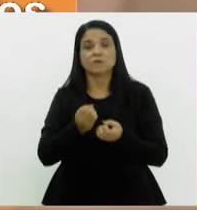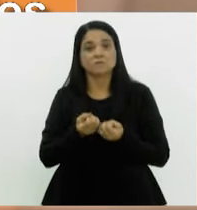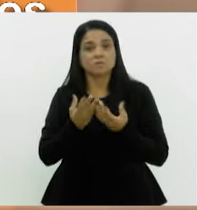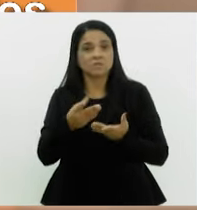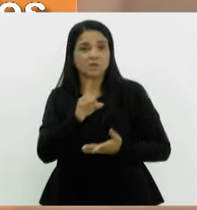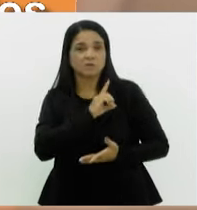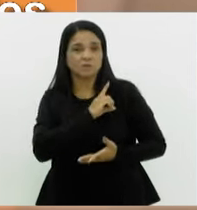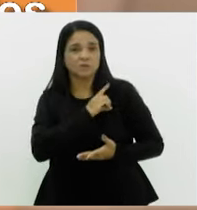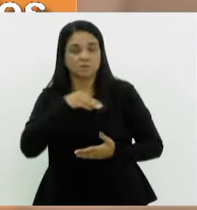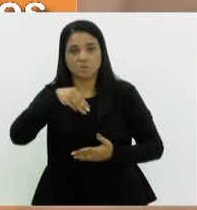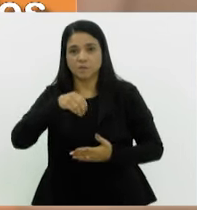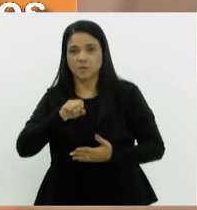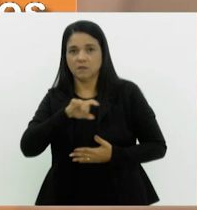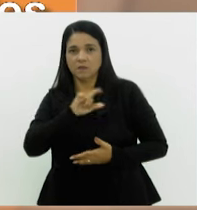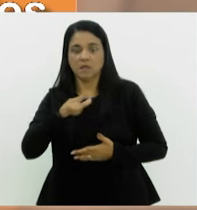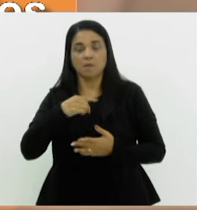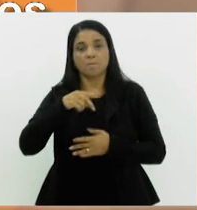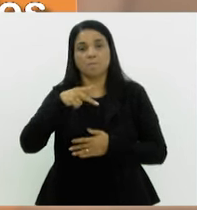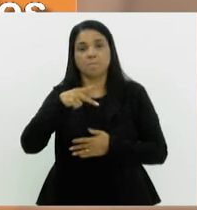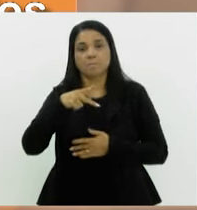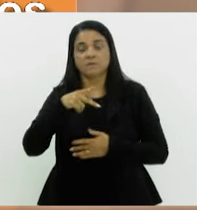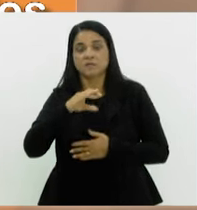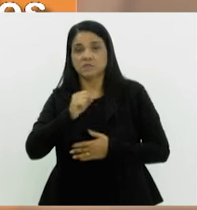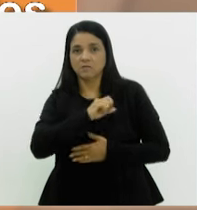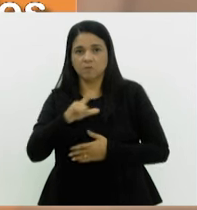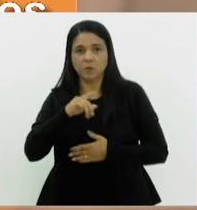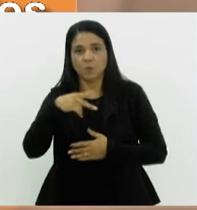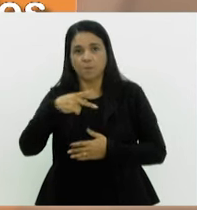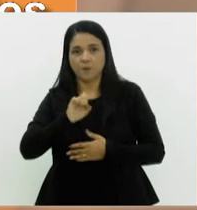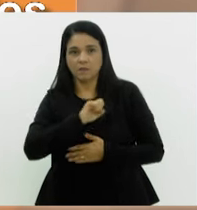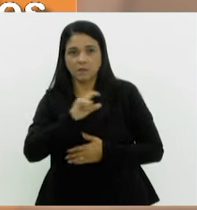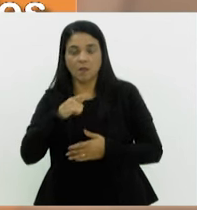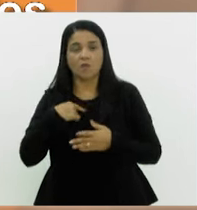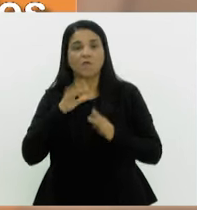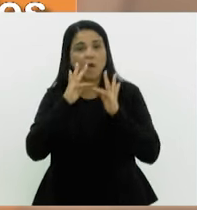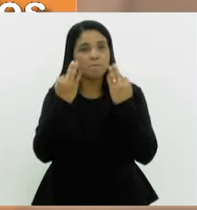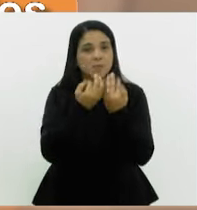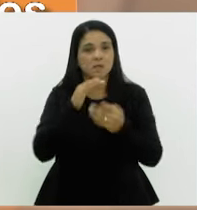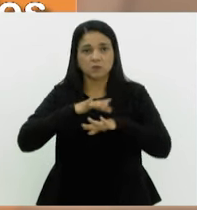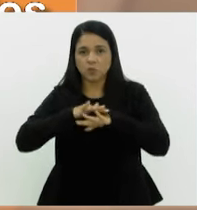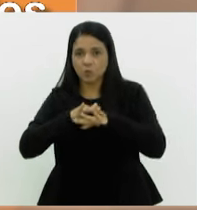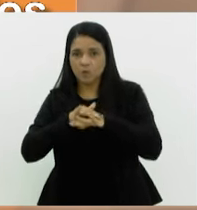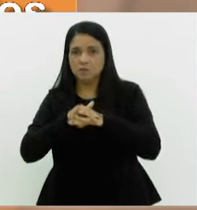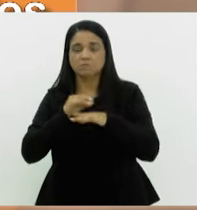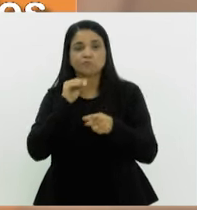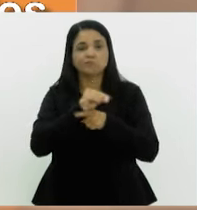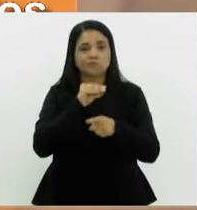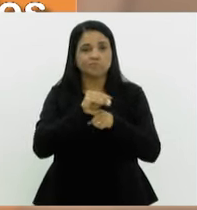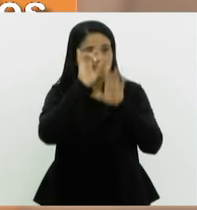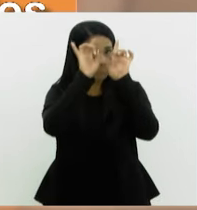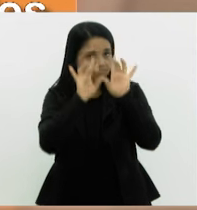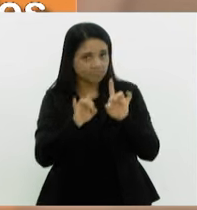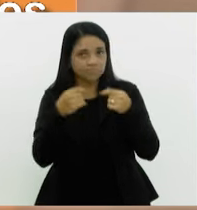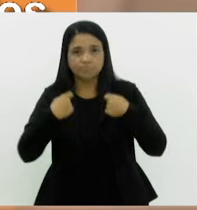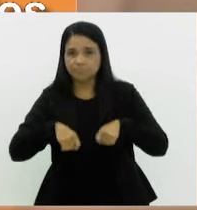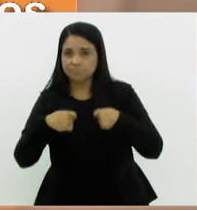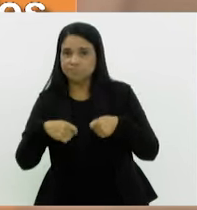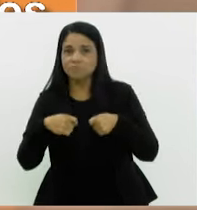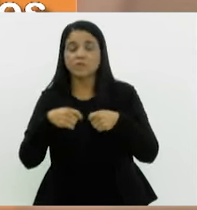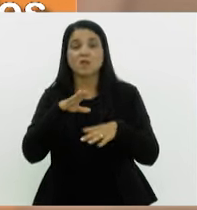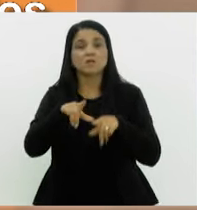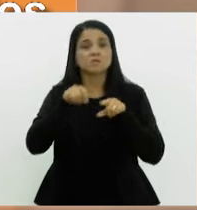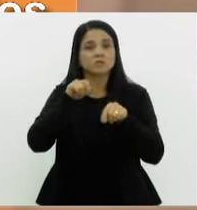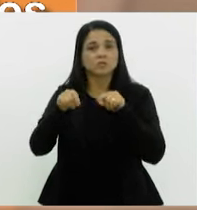aos policiais militares, civis e penais, com familiares com doenças que necessitem de cuidados especiais, a